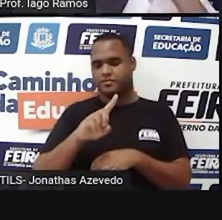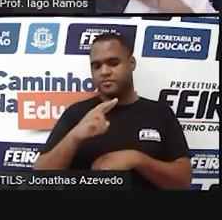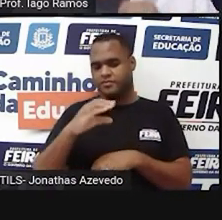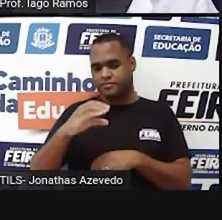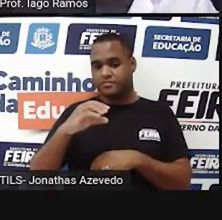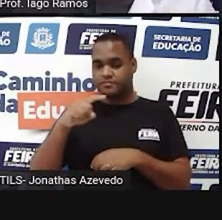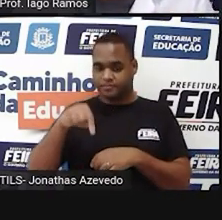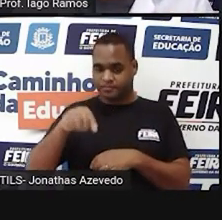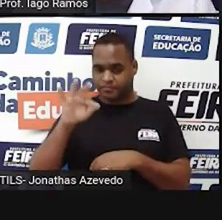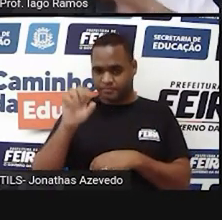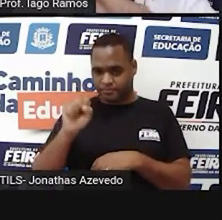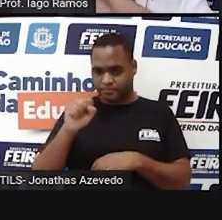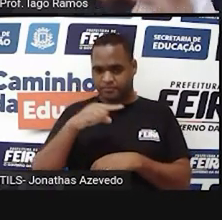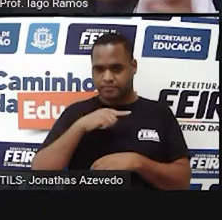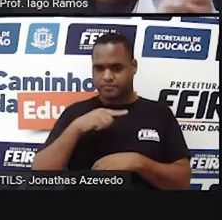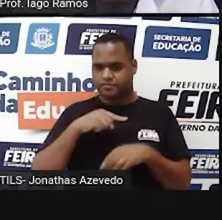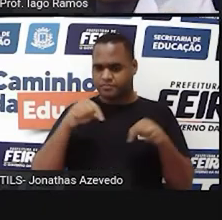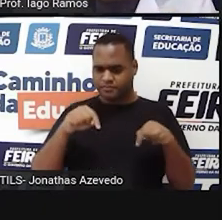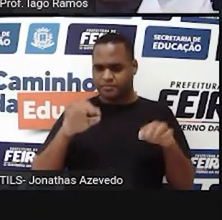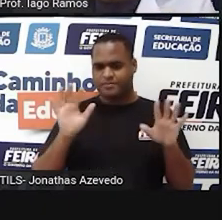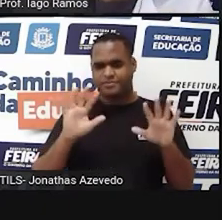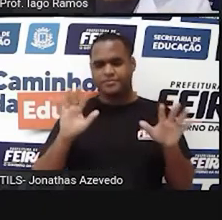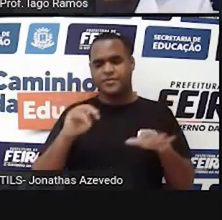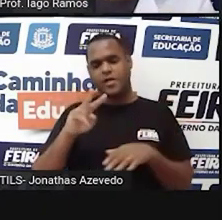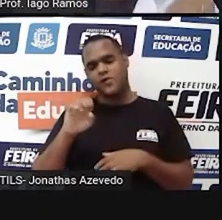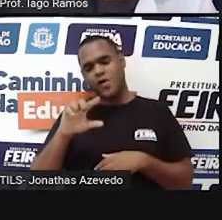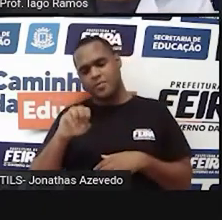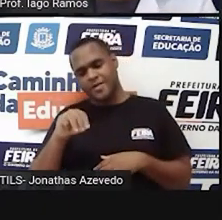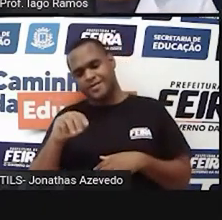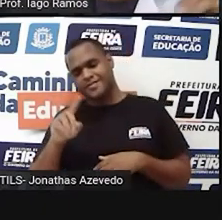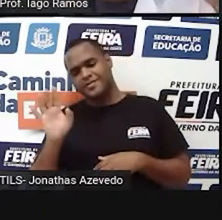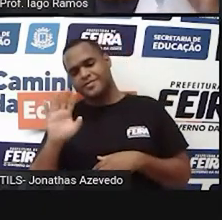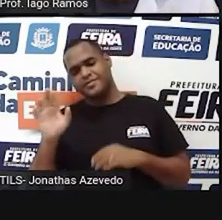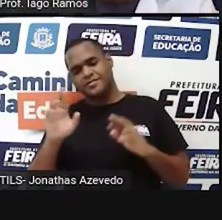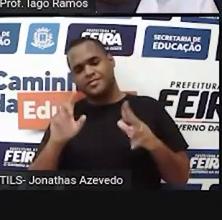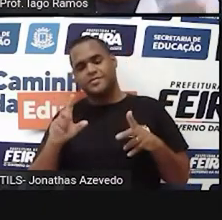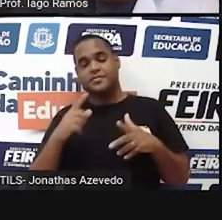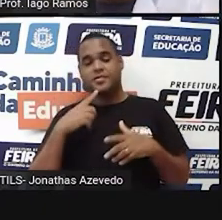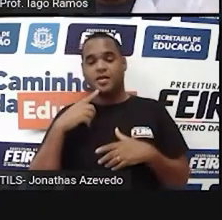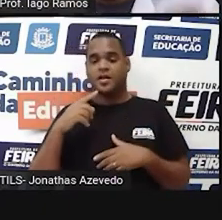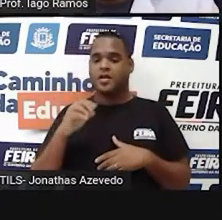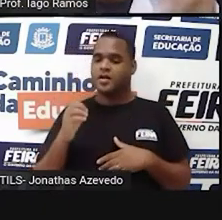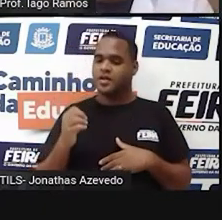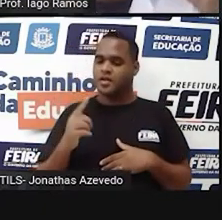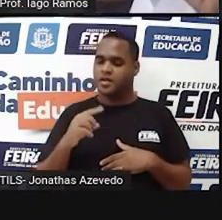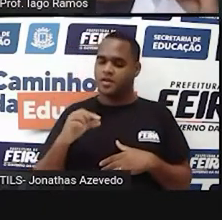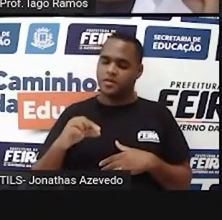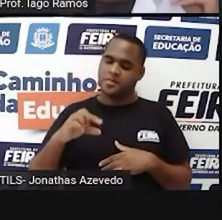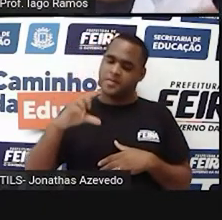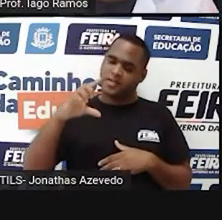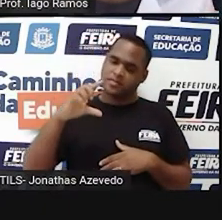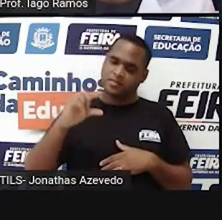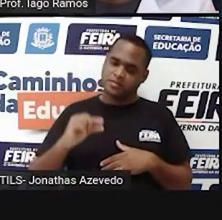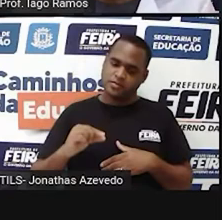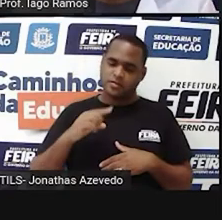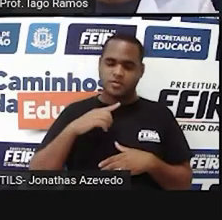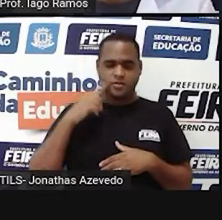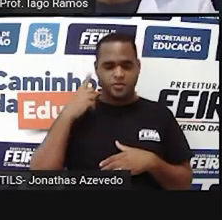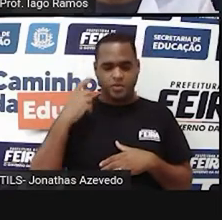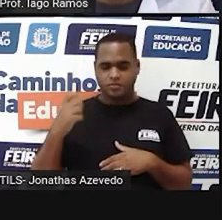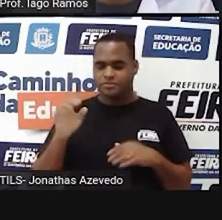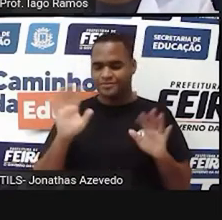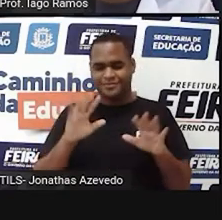Feira de Santana. Não, não é esse volume não. Não é esse volume de aumento ou diminuição de som,